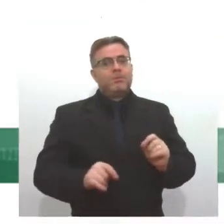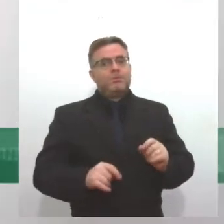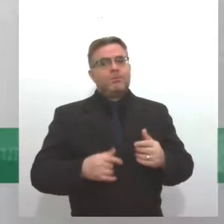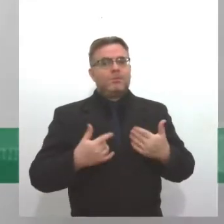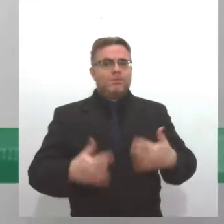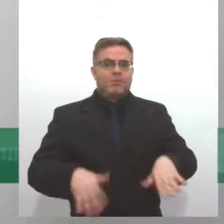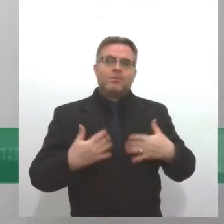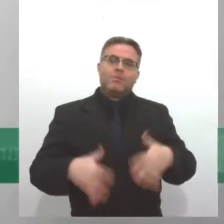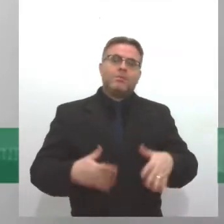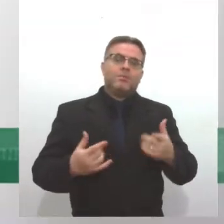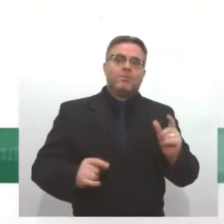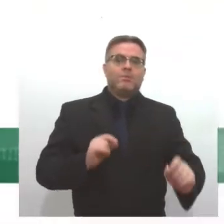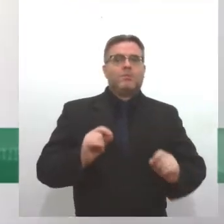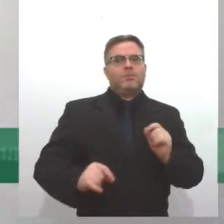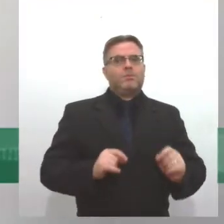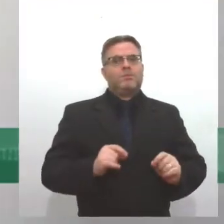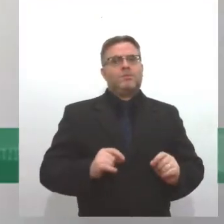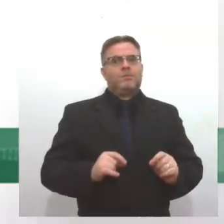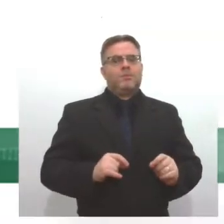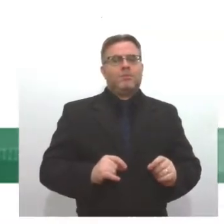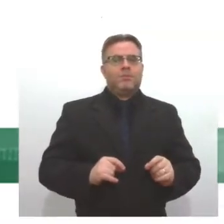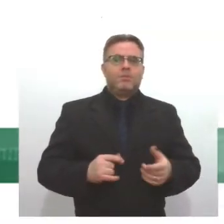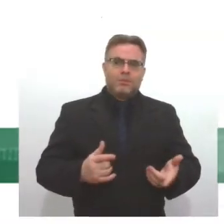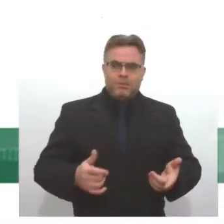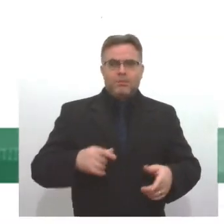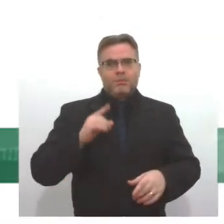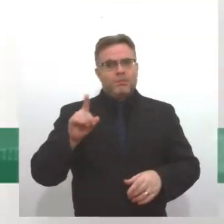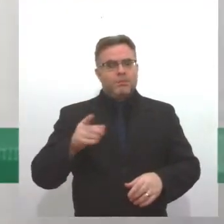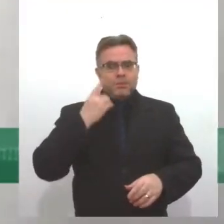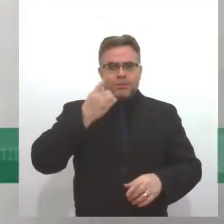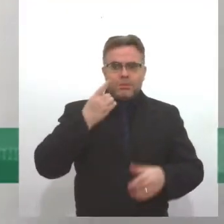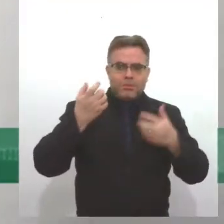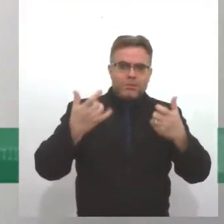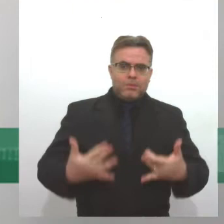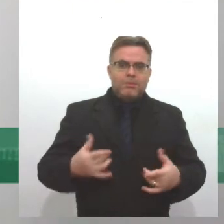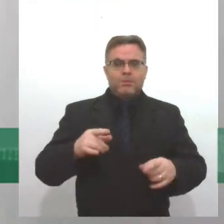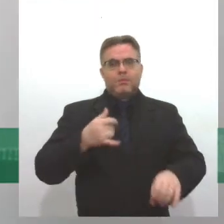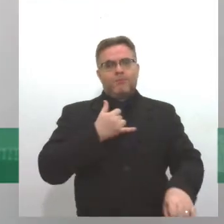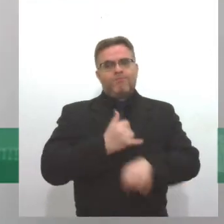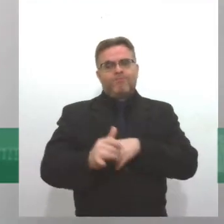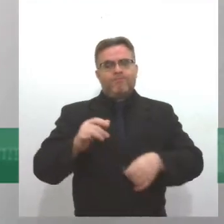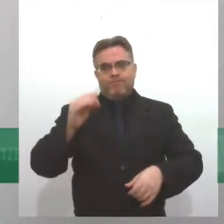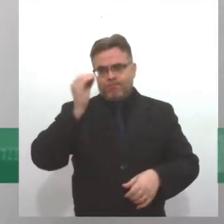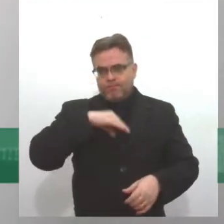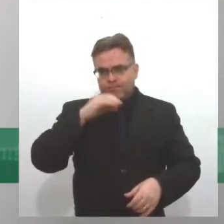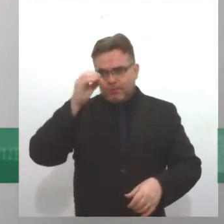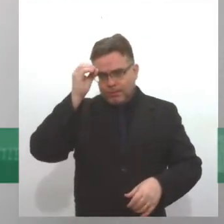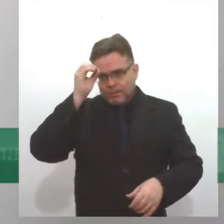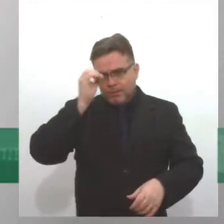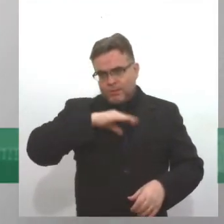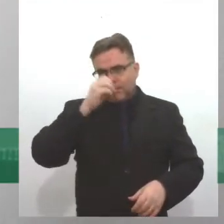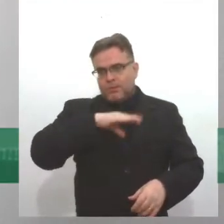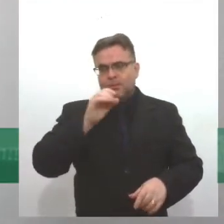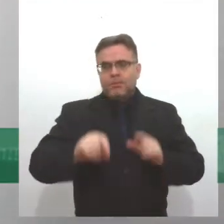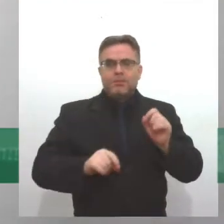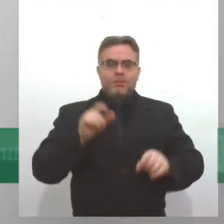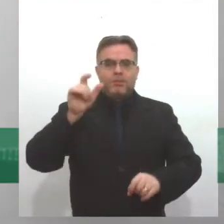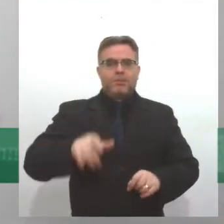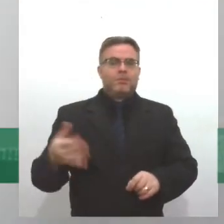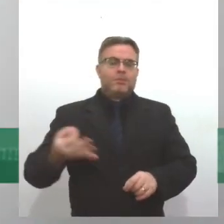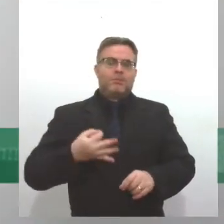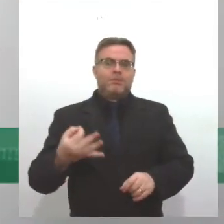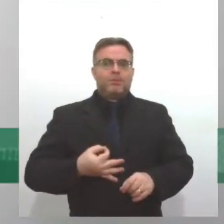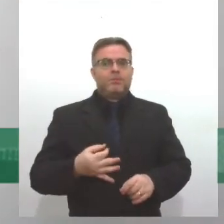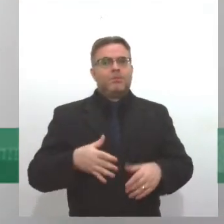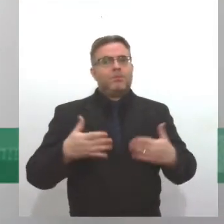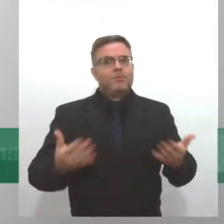para a sobrevivência, porque infelizmente, é como o deputado falou, a ignorância de muitas pessoas que não conhecem. Nós somos perfeitos. muitas coisas